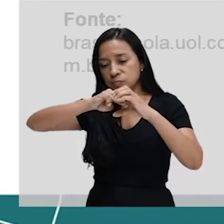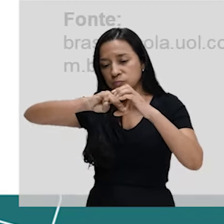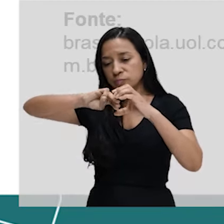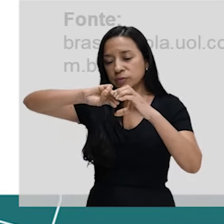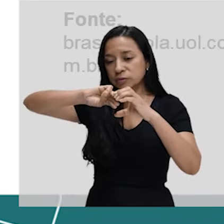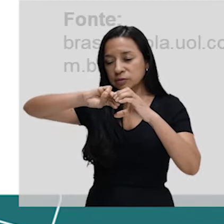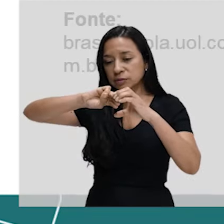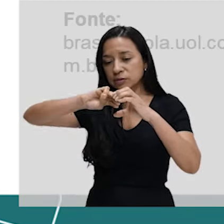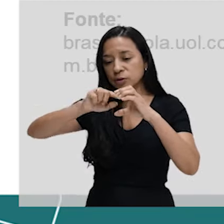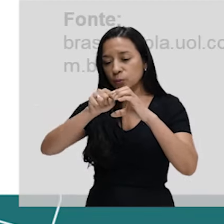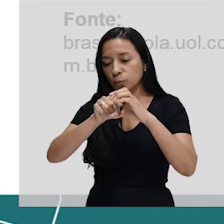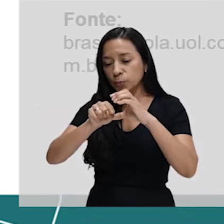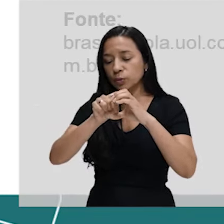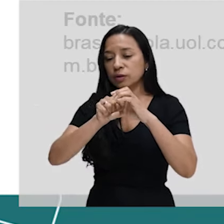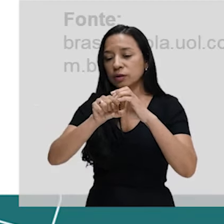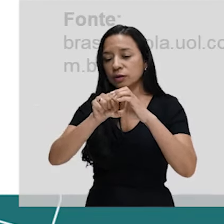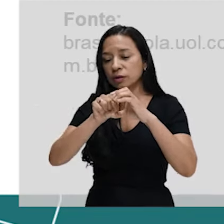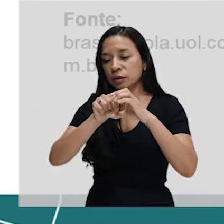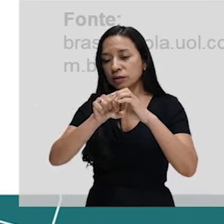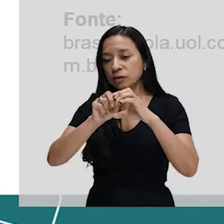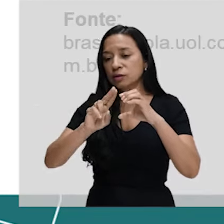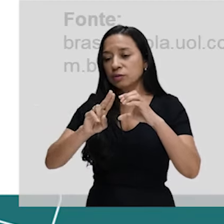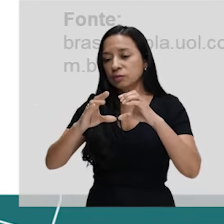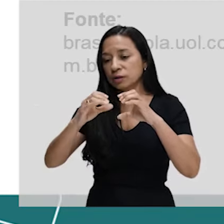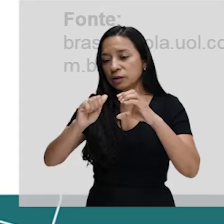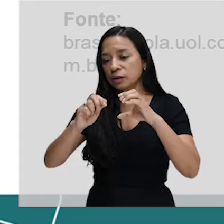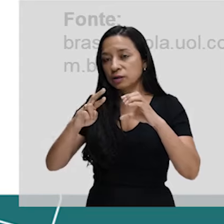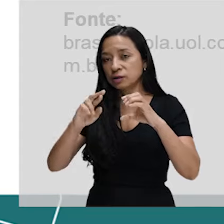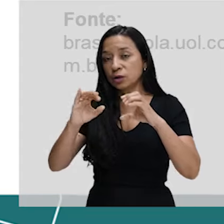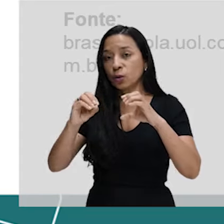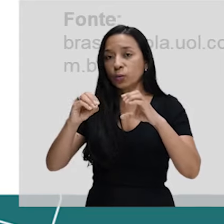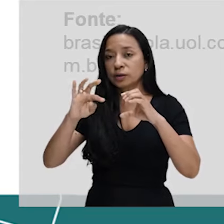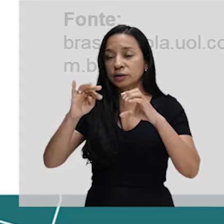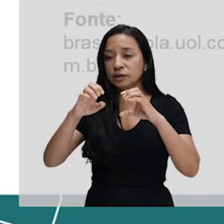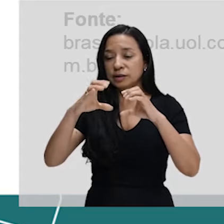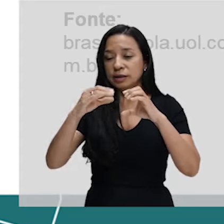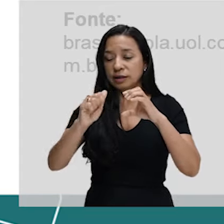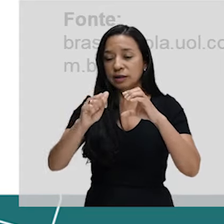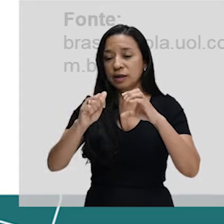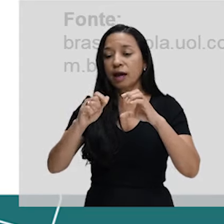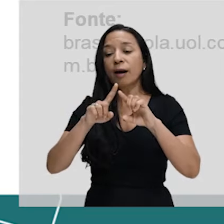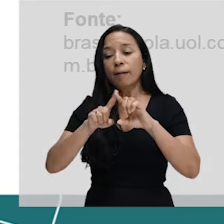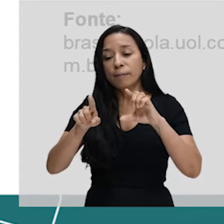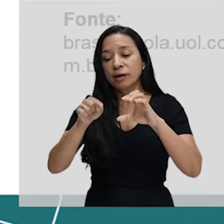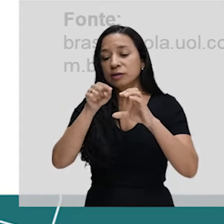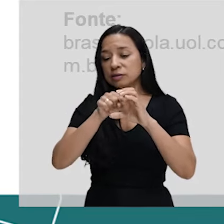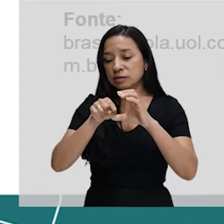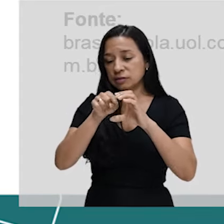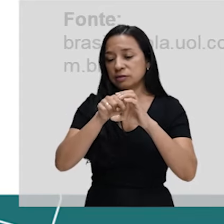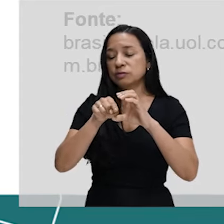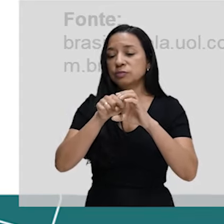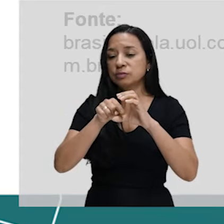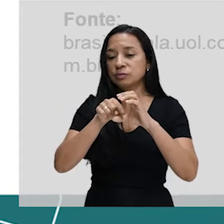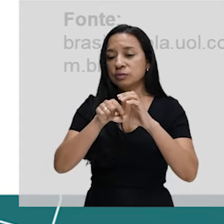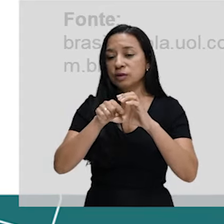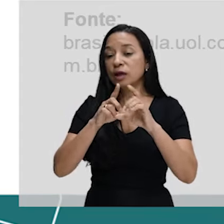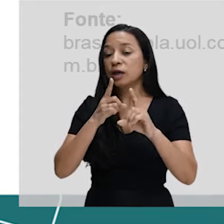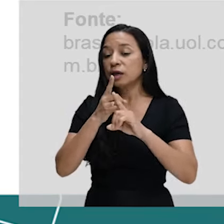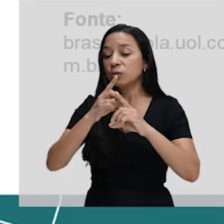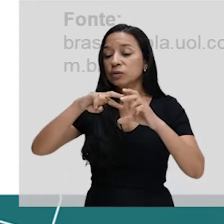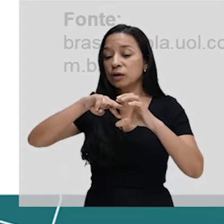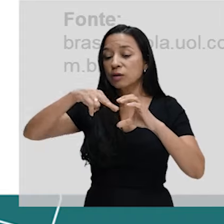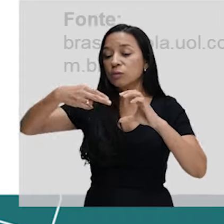que é uma membrana nuclear, também chamada de carioteca. Mas no interior do núcleo, é onde a gente vai encontrar o material